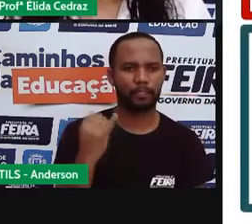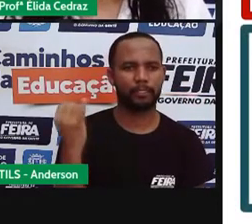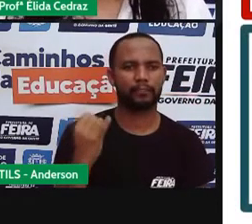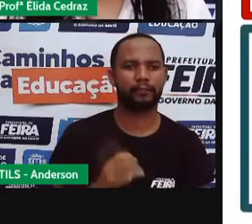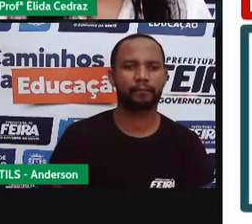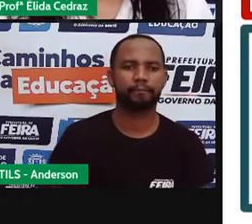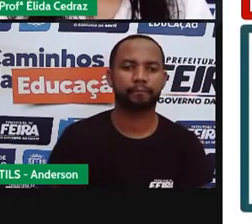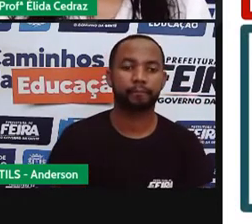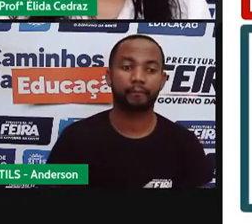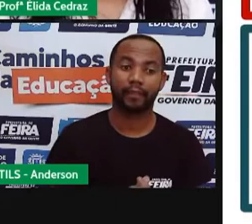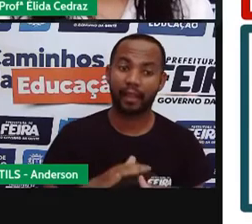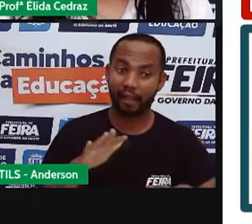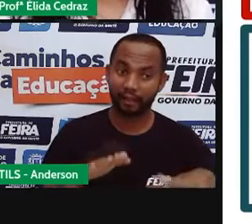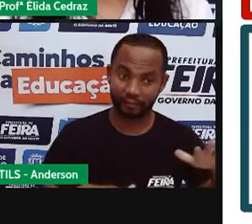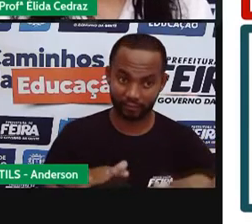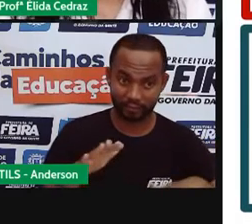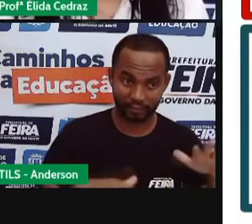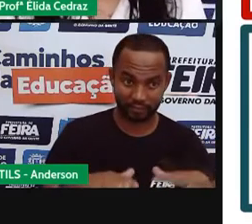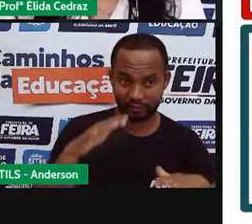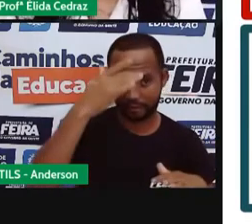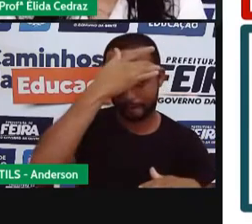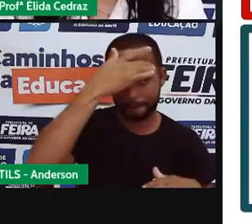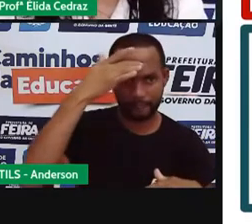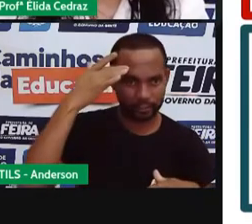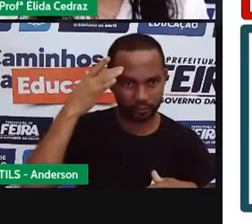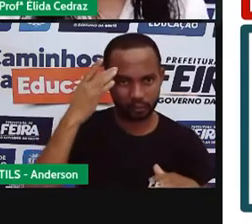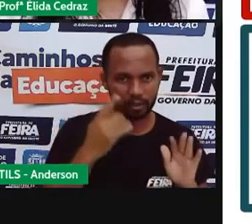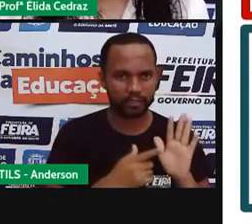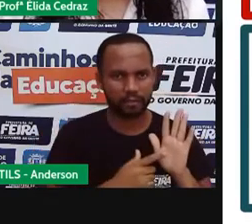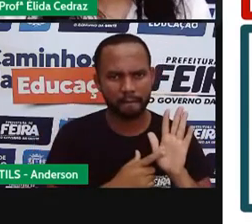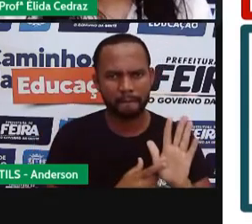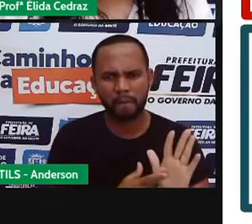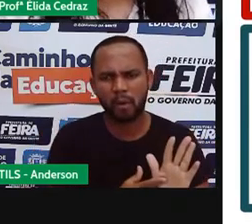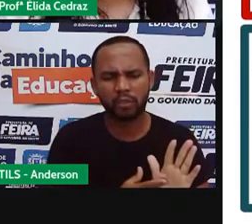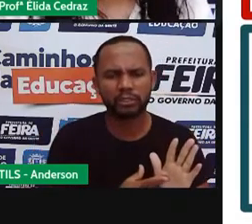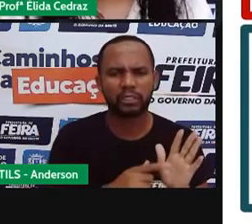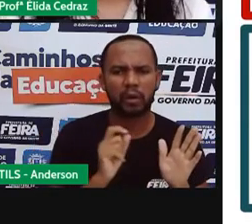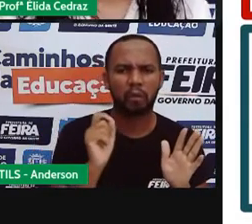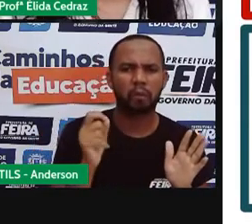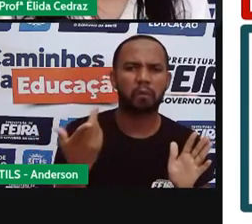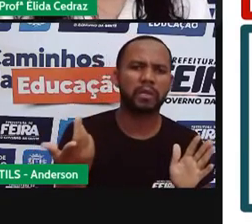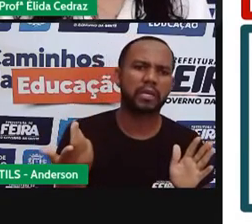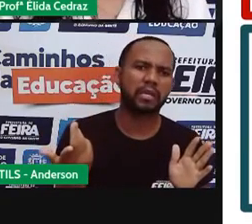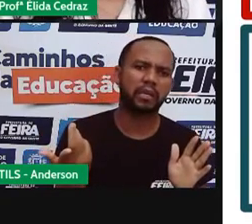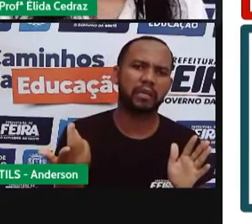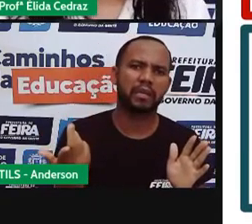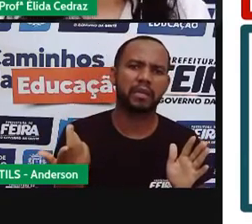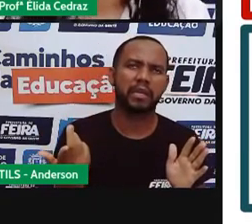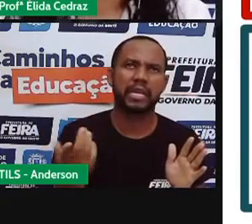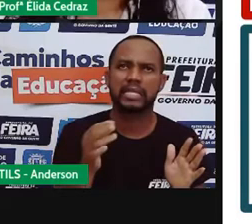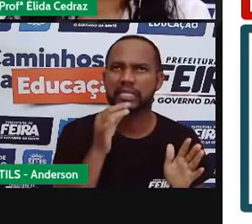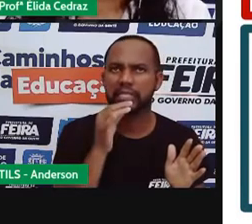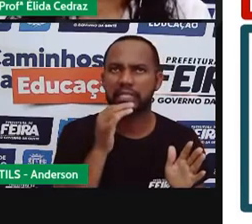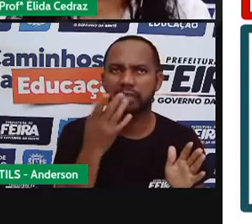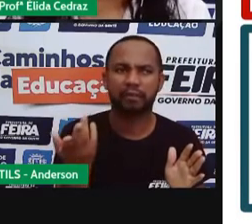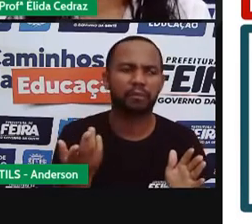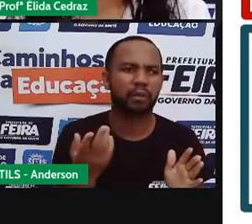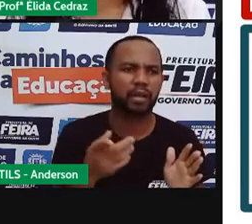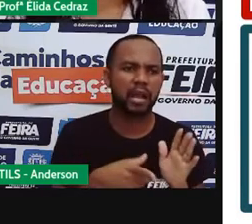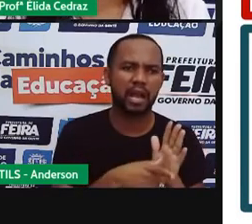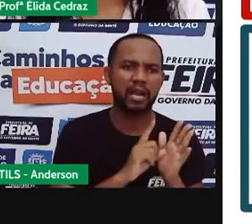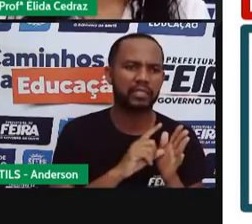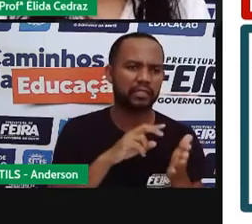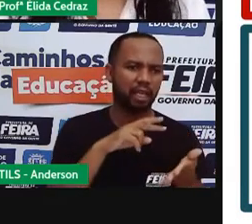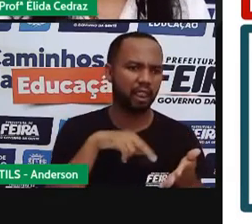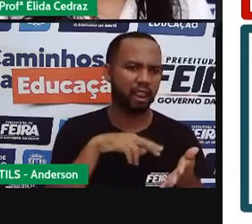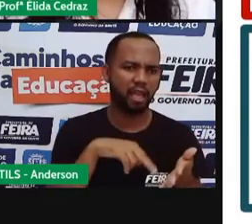algumas pessoas apresentam reações comuns à medicação e falam de tomar porque elas não leram a